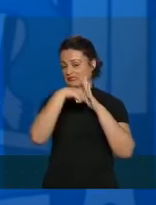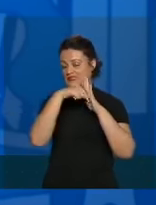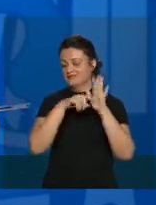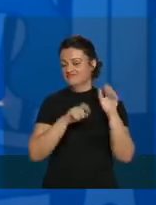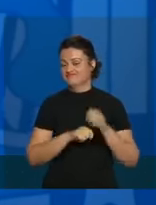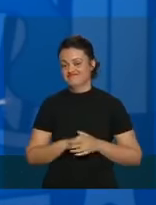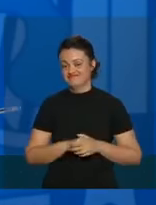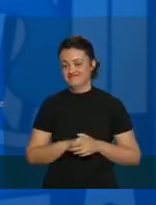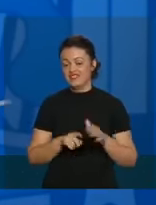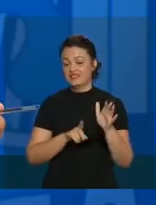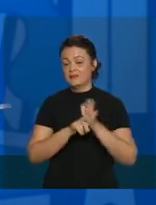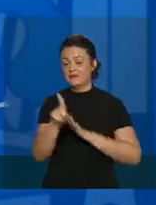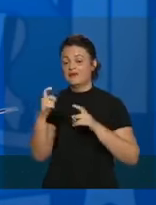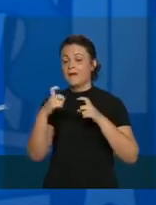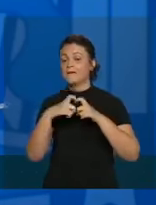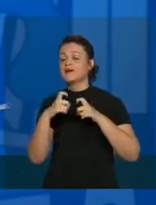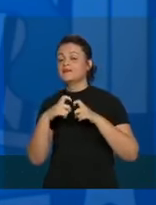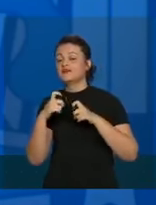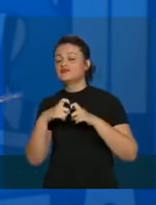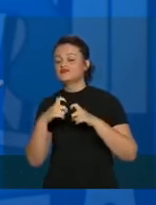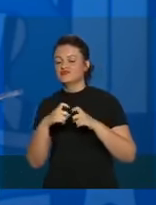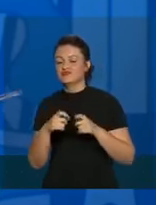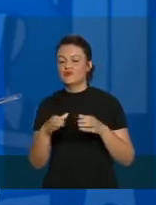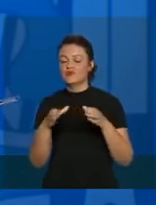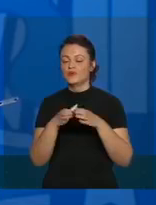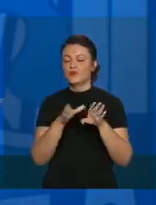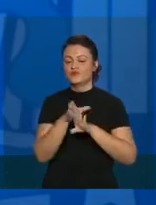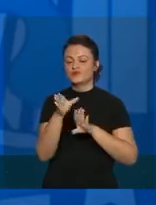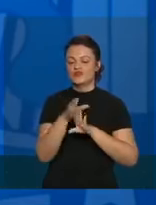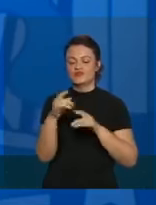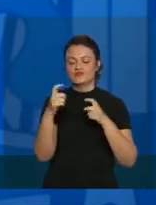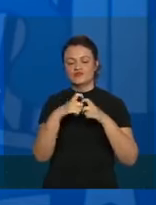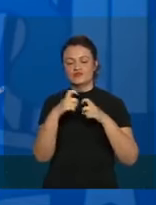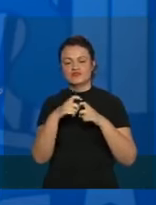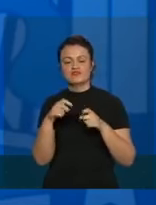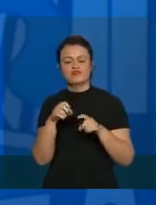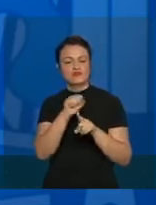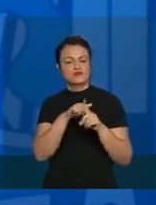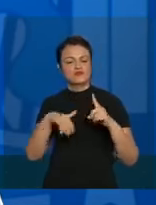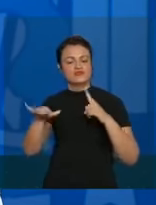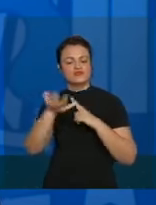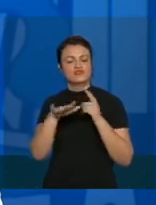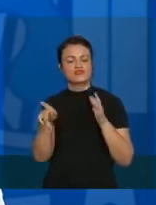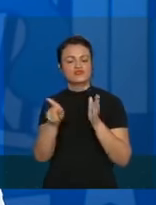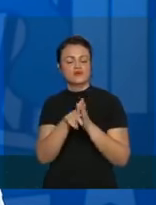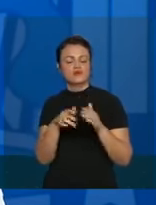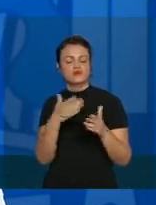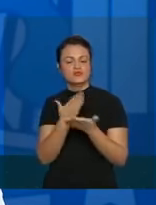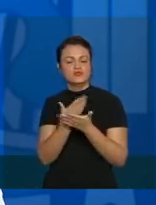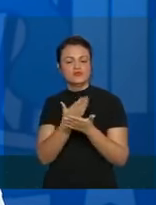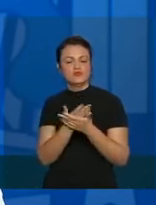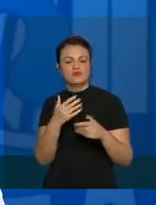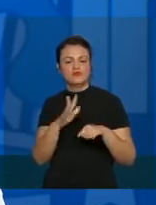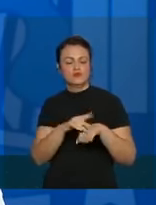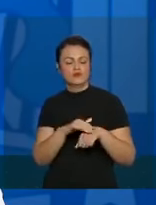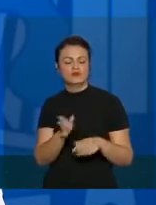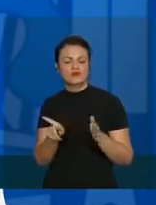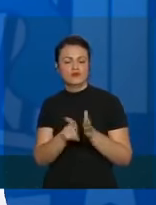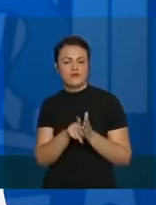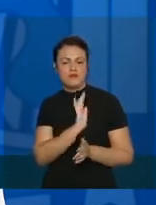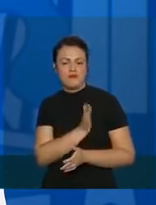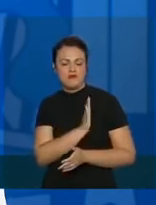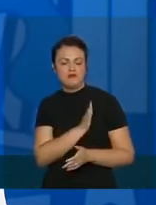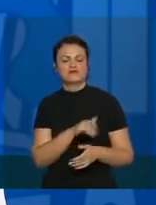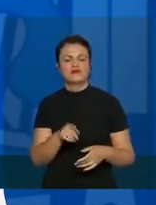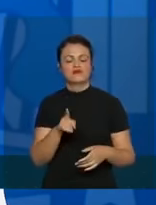os médicos, para o Conselho Federal de Medicina, para a Sociedade Brasileira de Cardiologia, que é quem mexe com o coração,